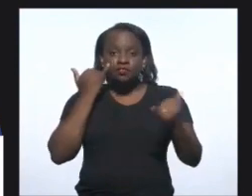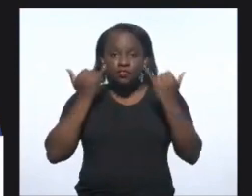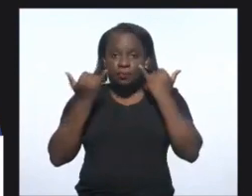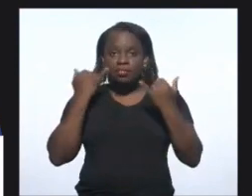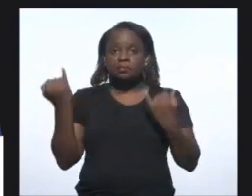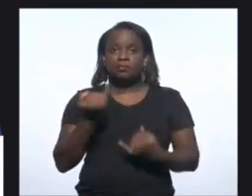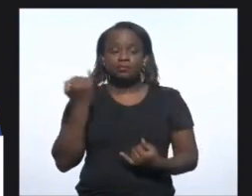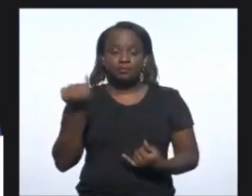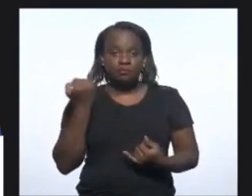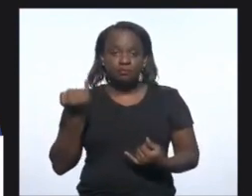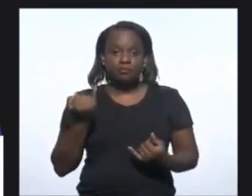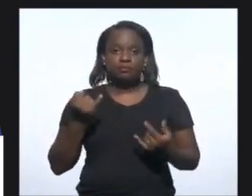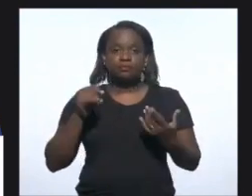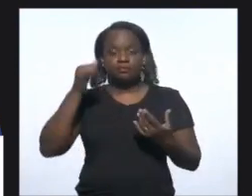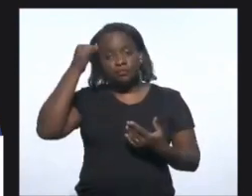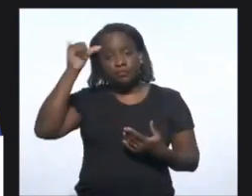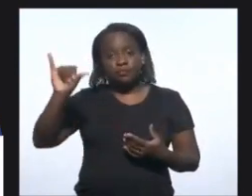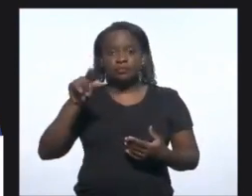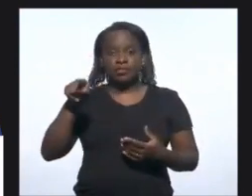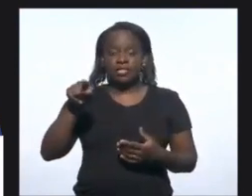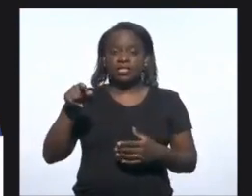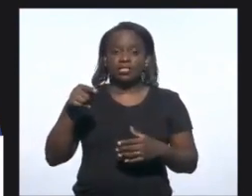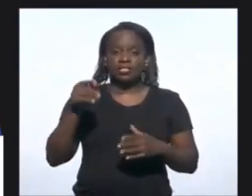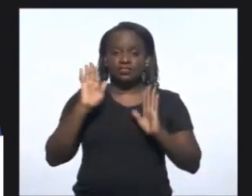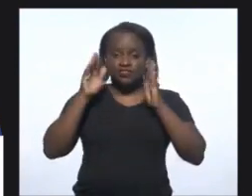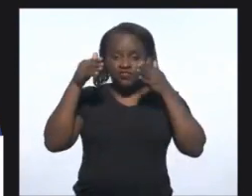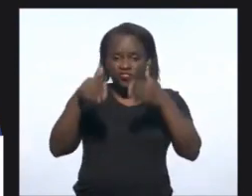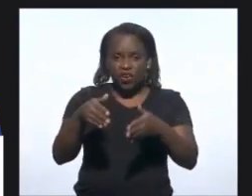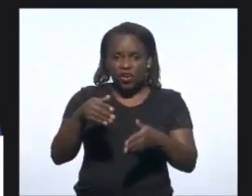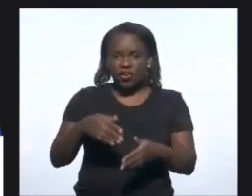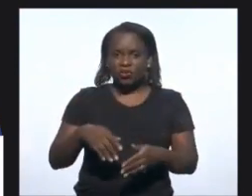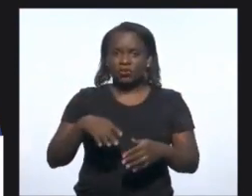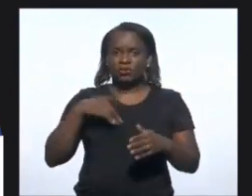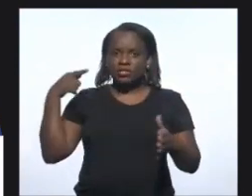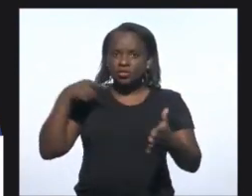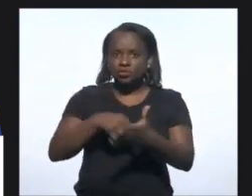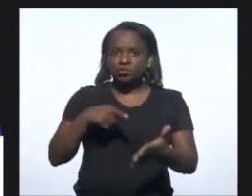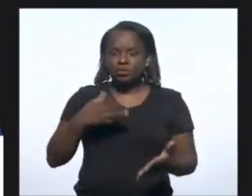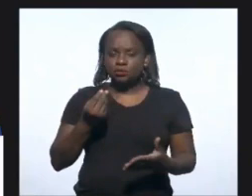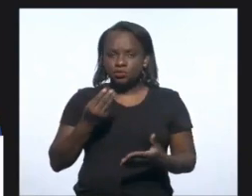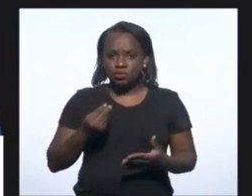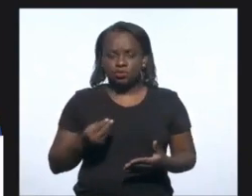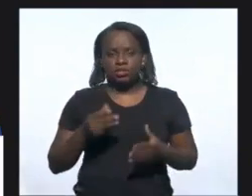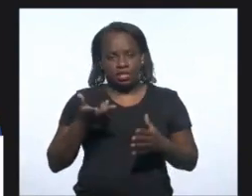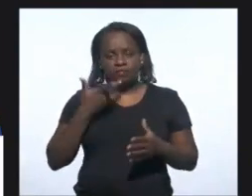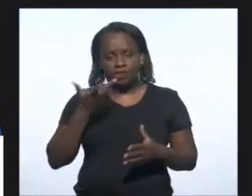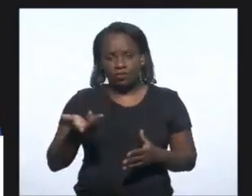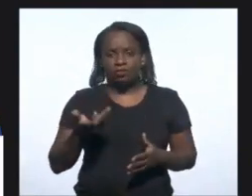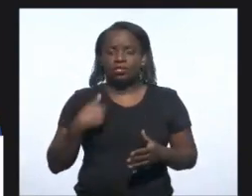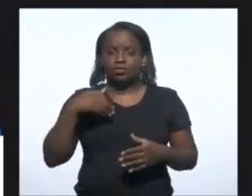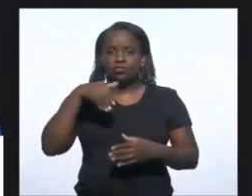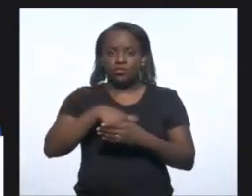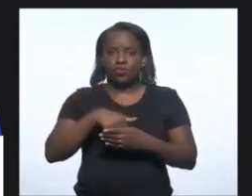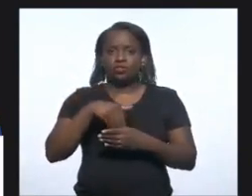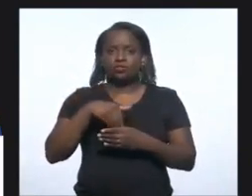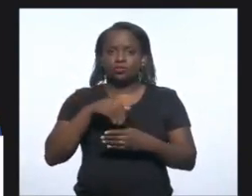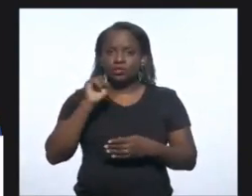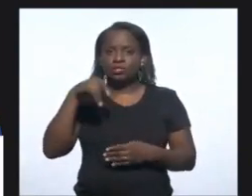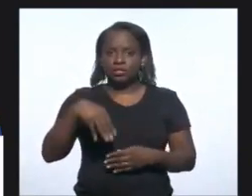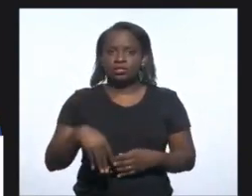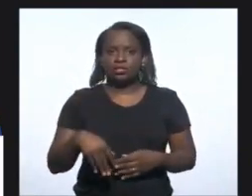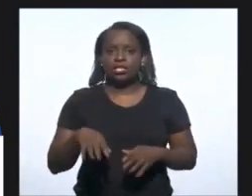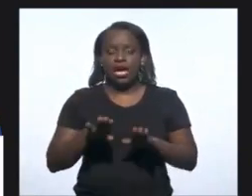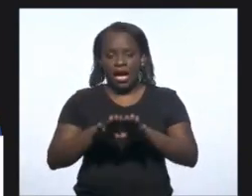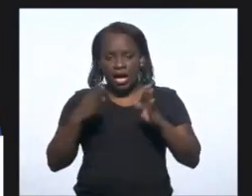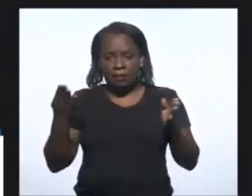importantes que tirem o governador do foco dessas denúncias, já o que ele tem dito, eu voto sim